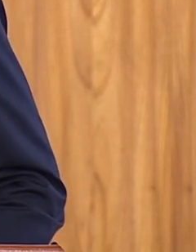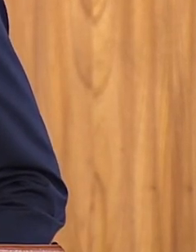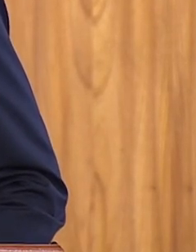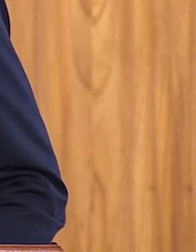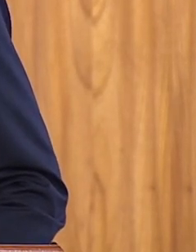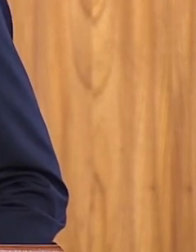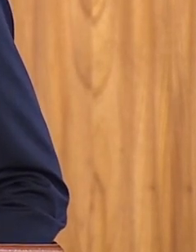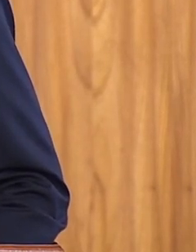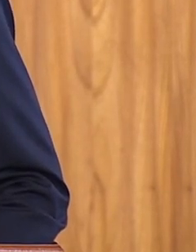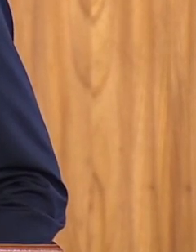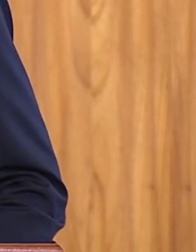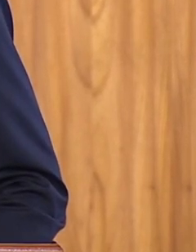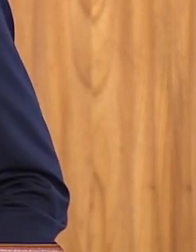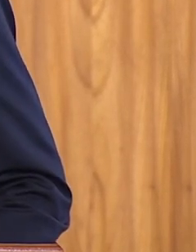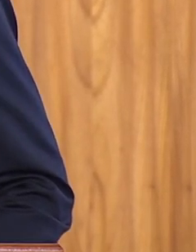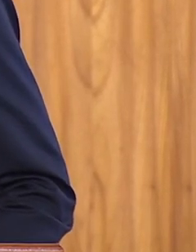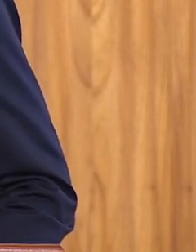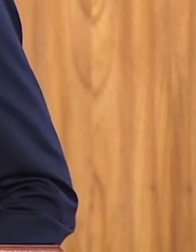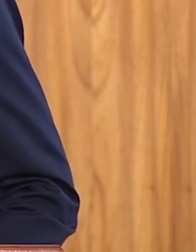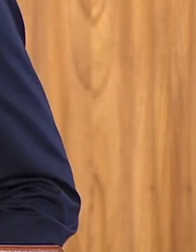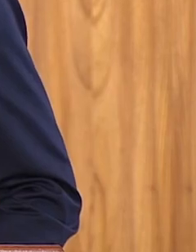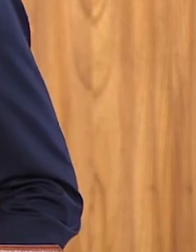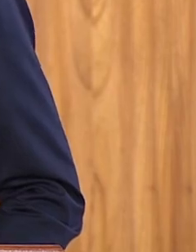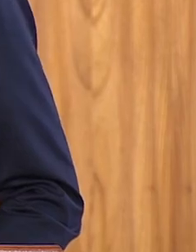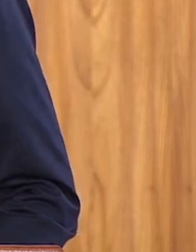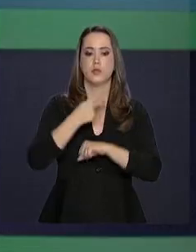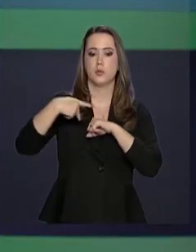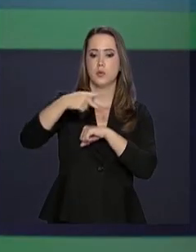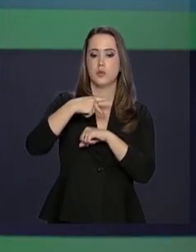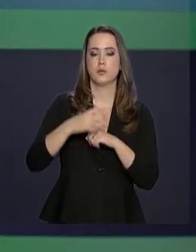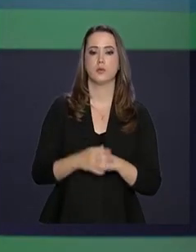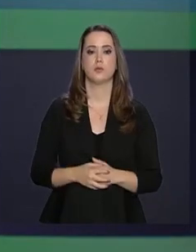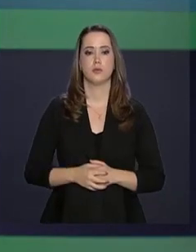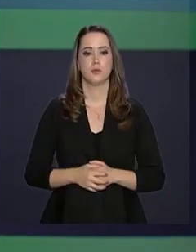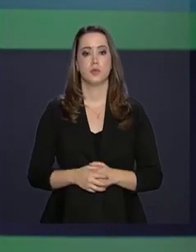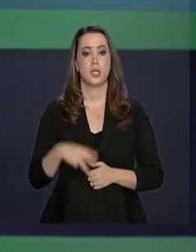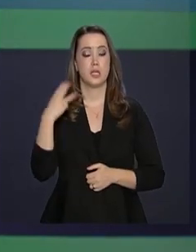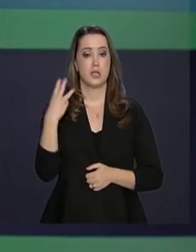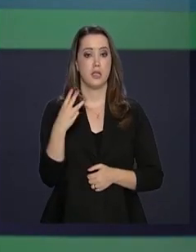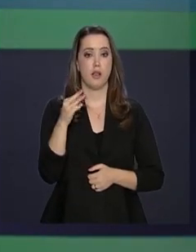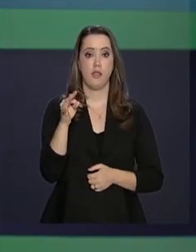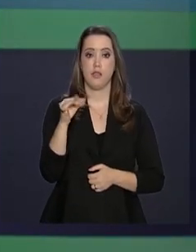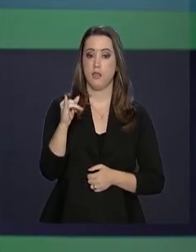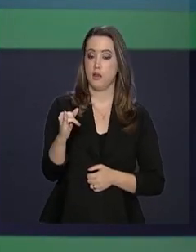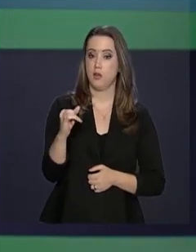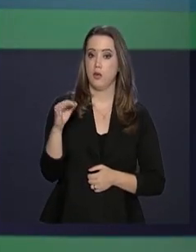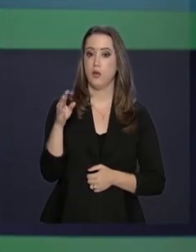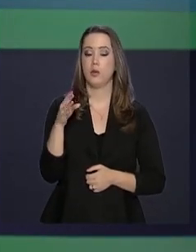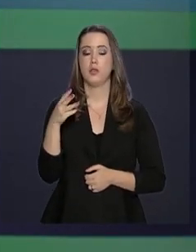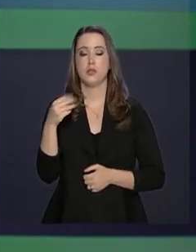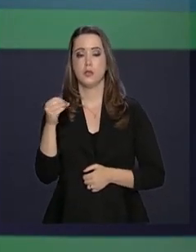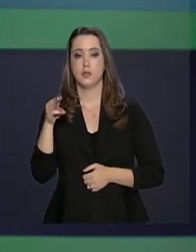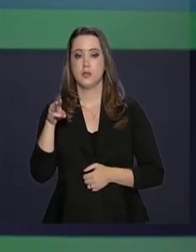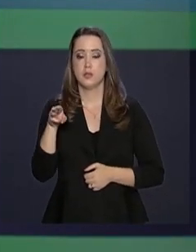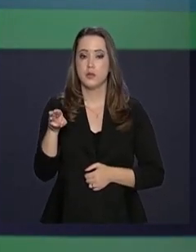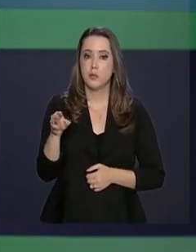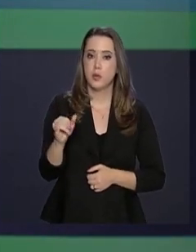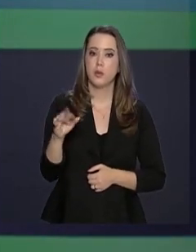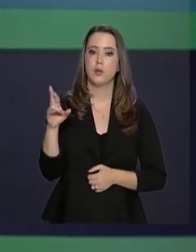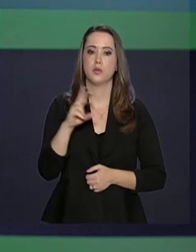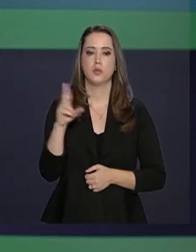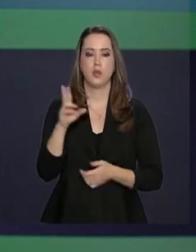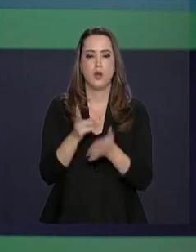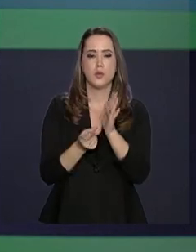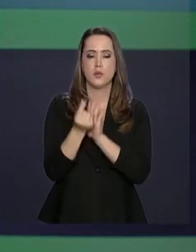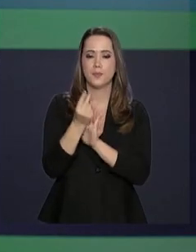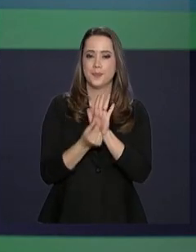gerar prosperidade e bem-estar em nossos países. 3 trilhões e 300 bilhões de reais. é o orçamento da